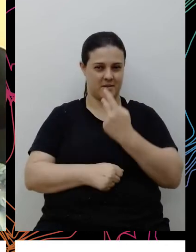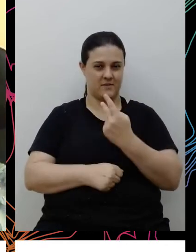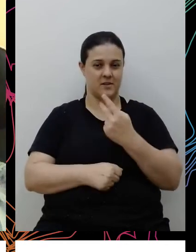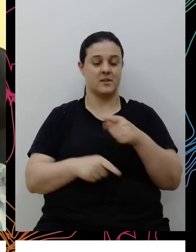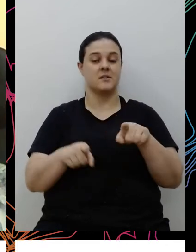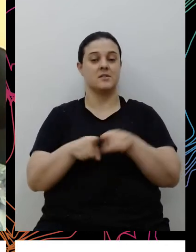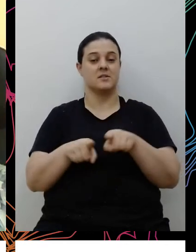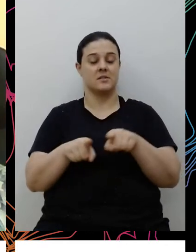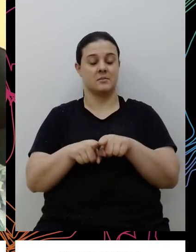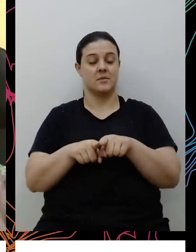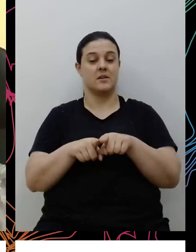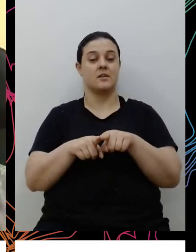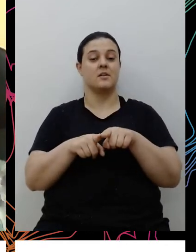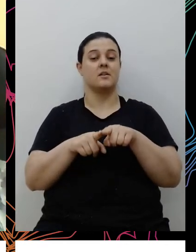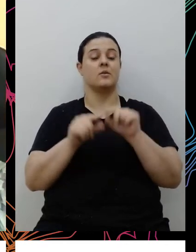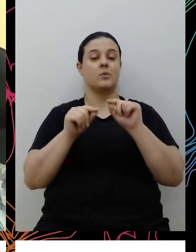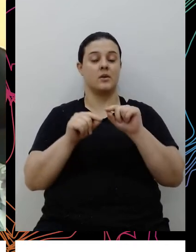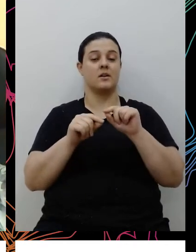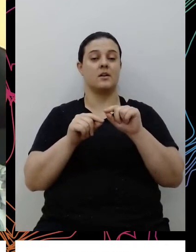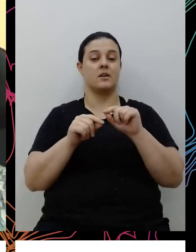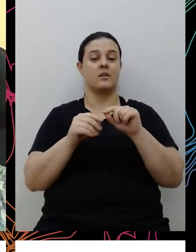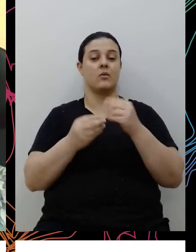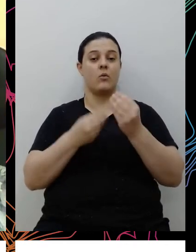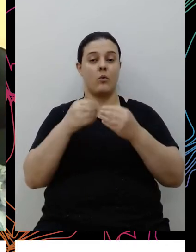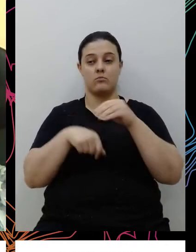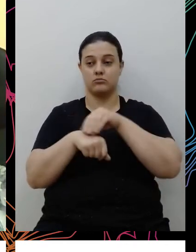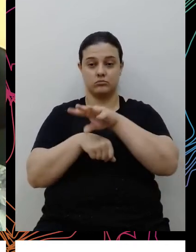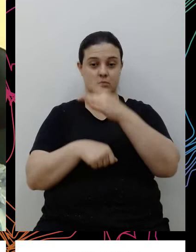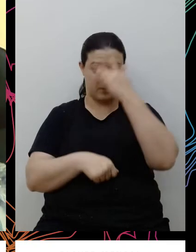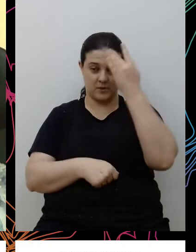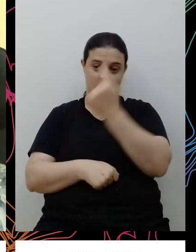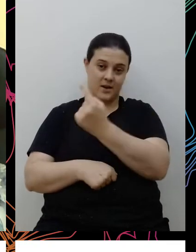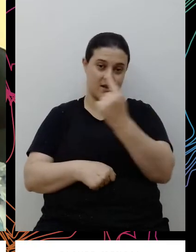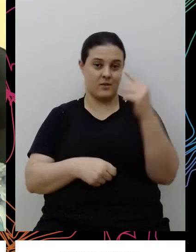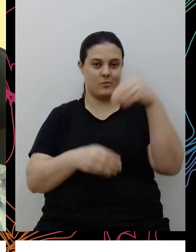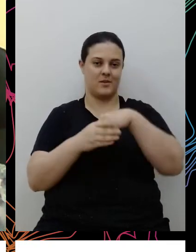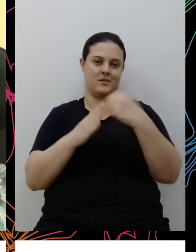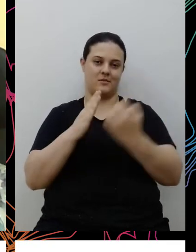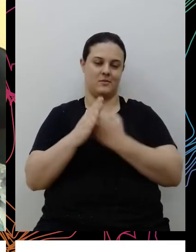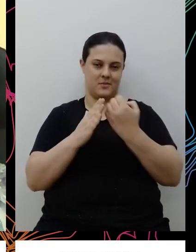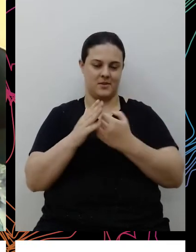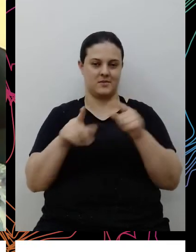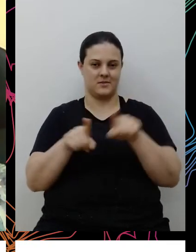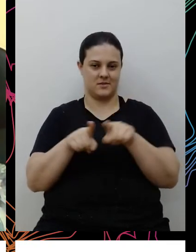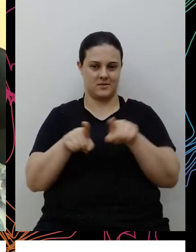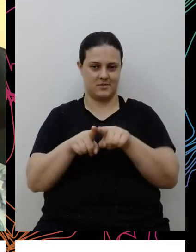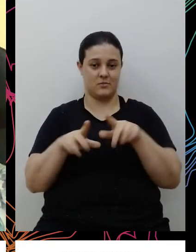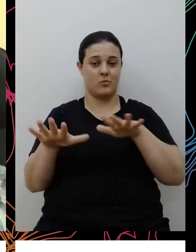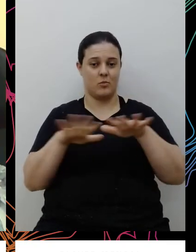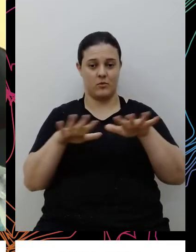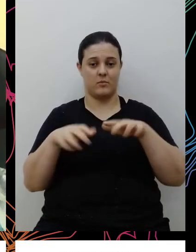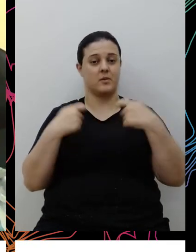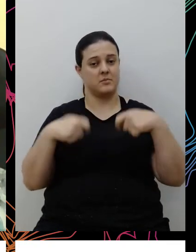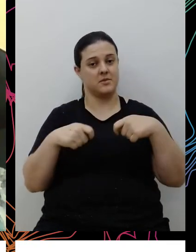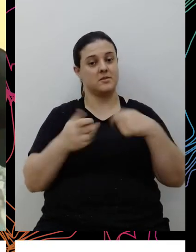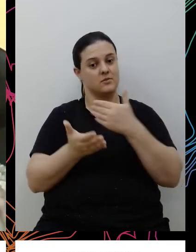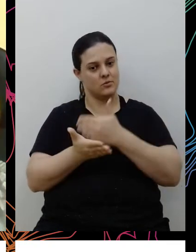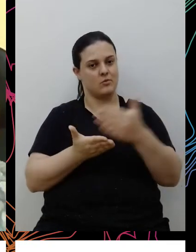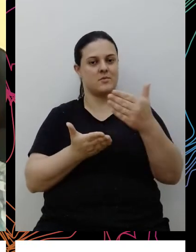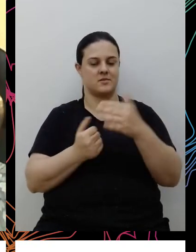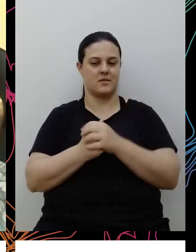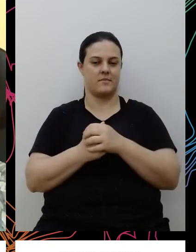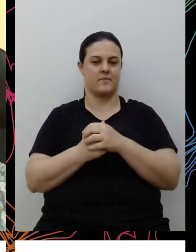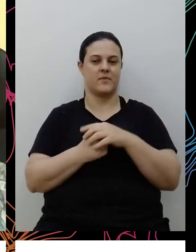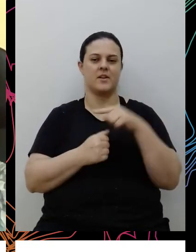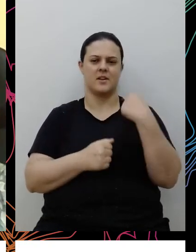recado aqui como Instituto Edus para os indivíduos que fazem parte da empresa, né, o movimento precisa começar a acontecer, e a gente